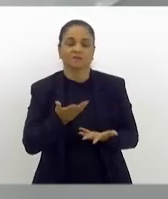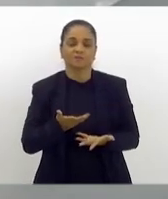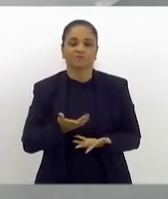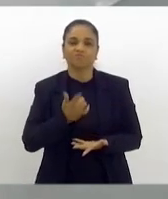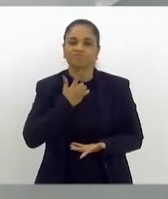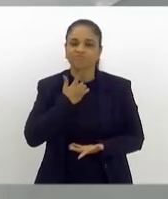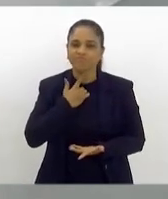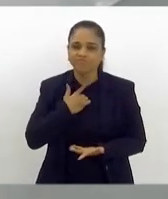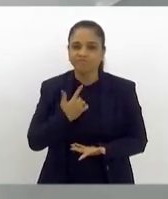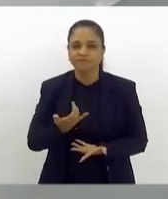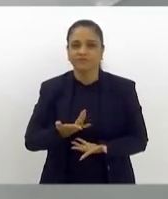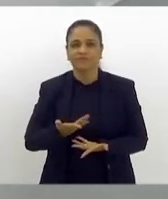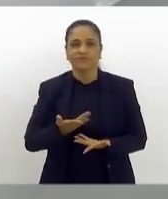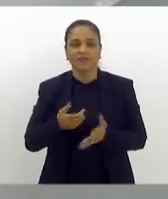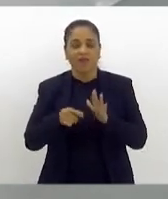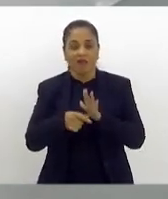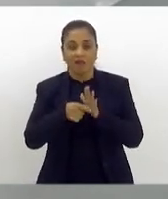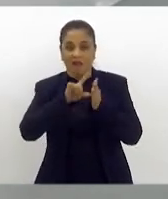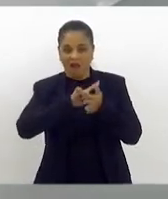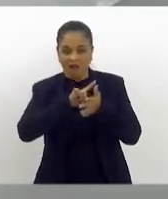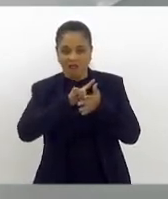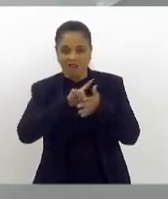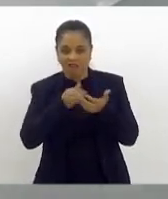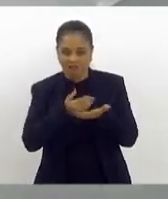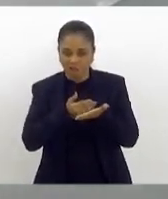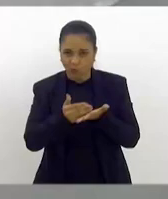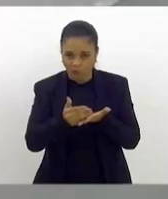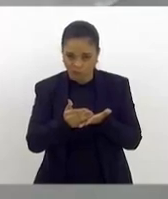antes de darmos início,